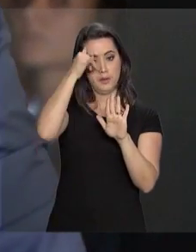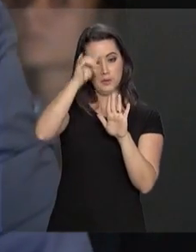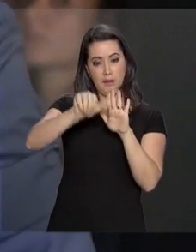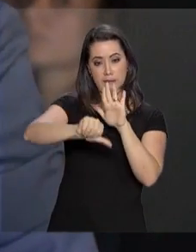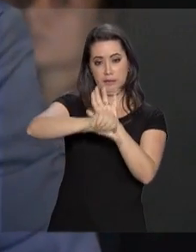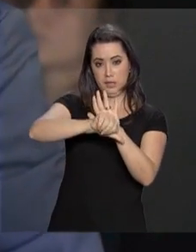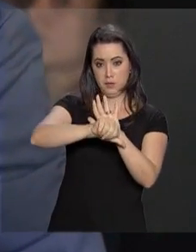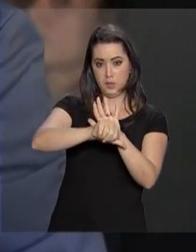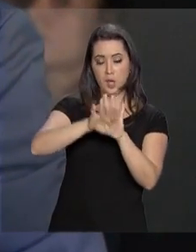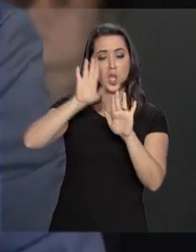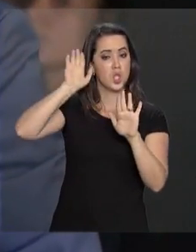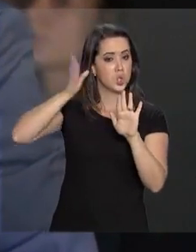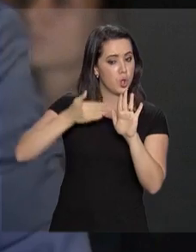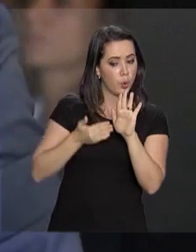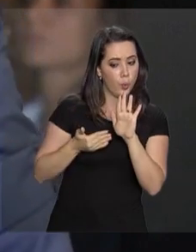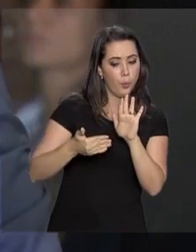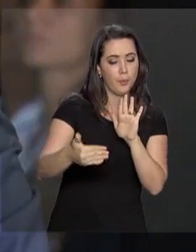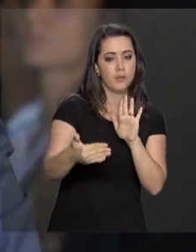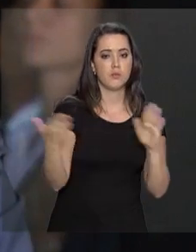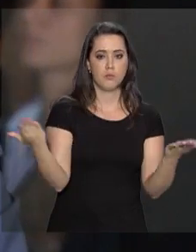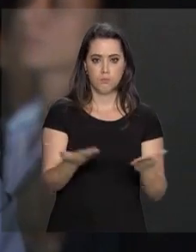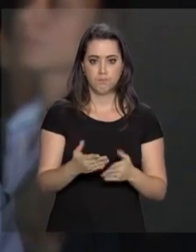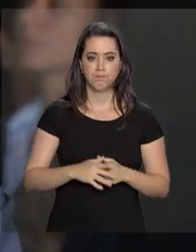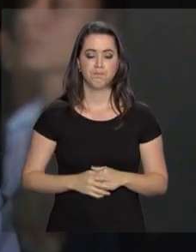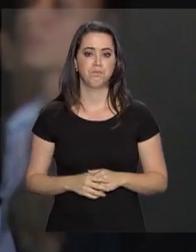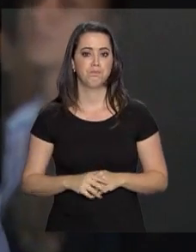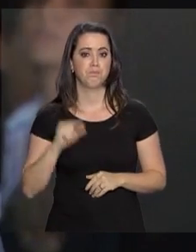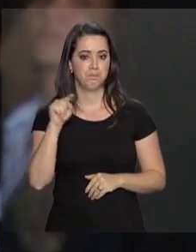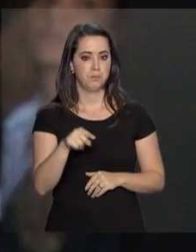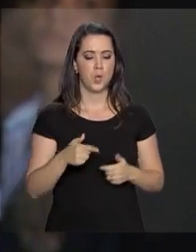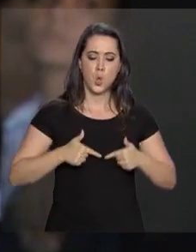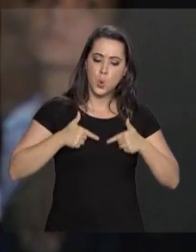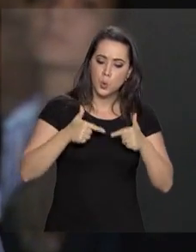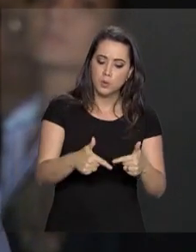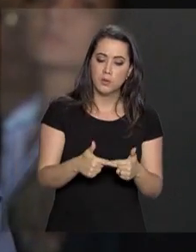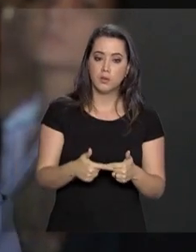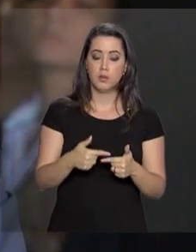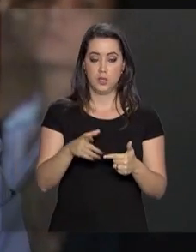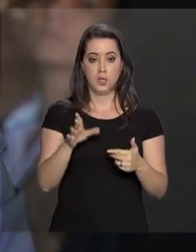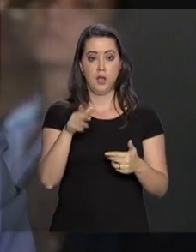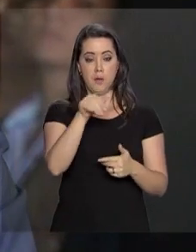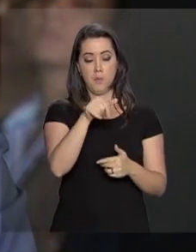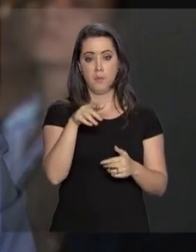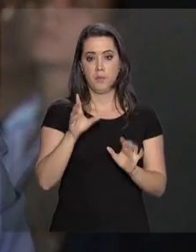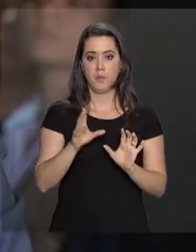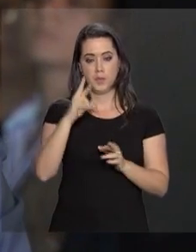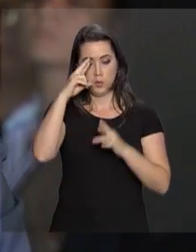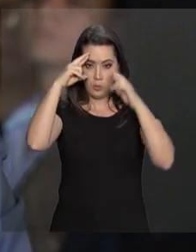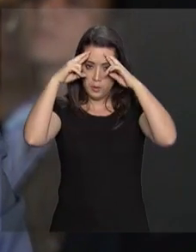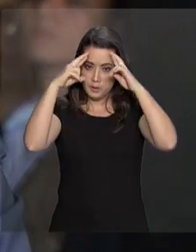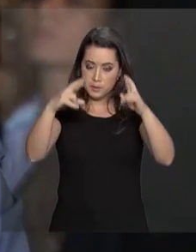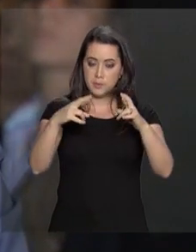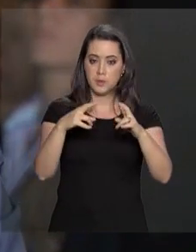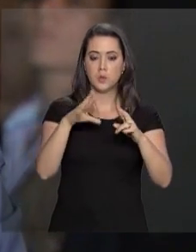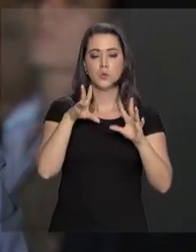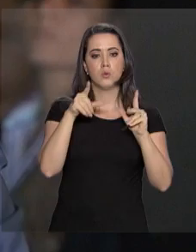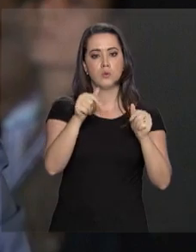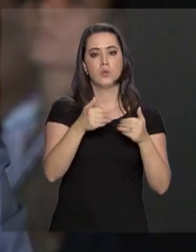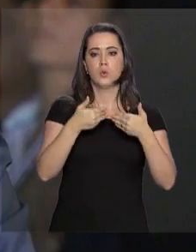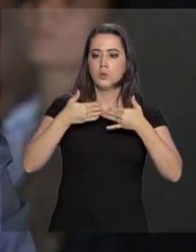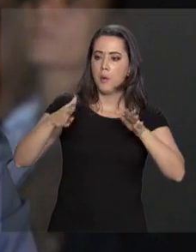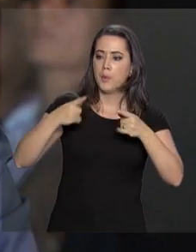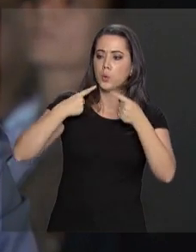já no início da próxima legislatura e lutar para convencer, com respeito e toda